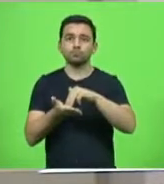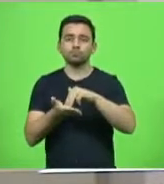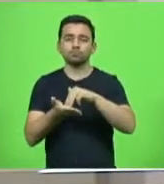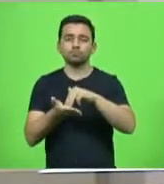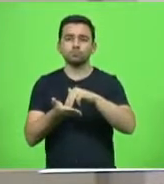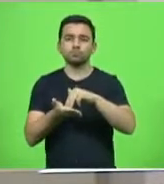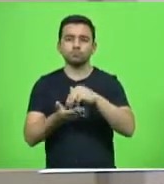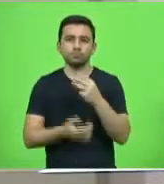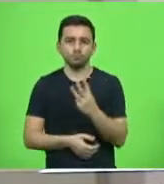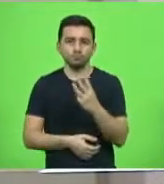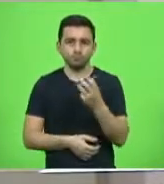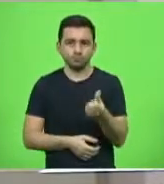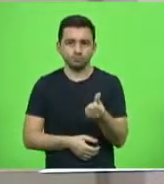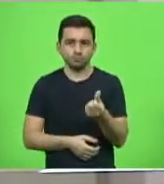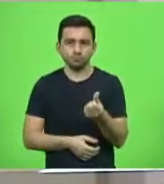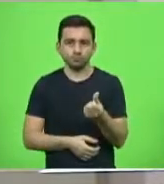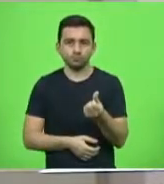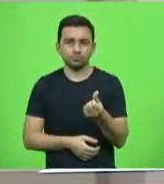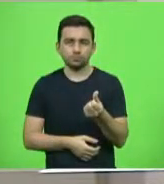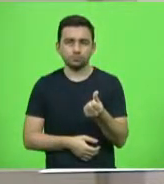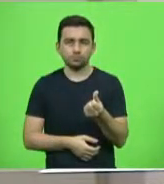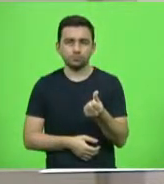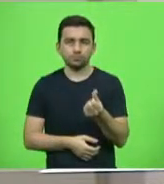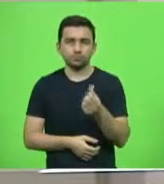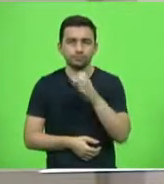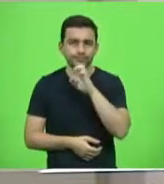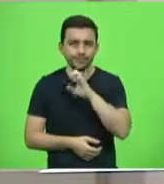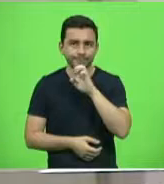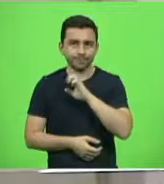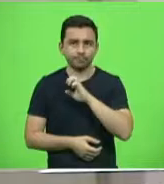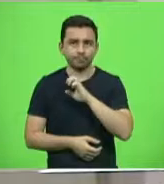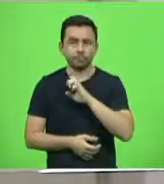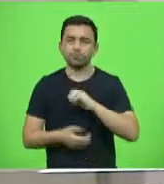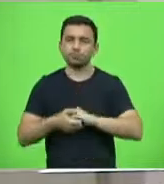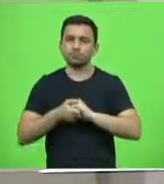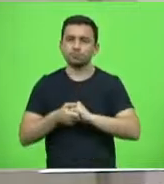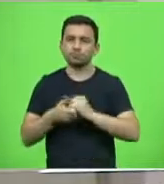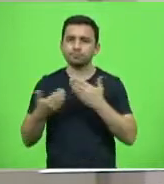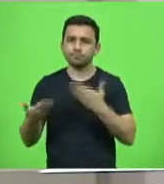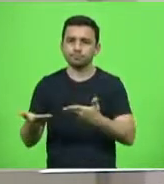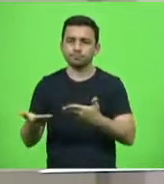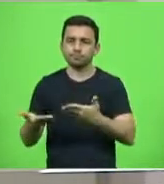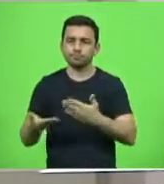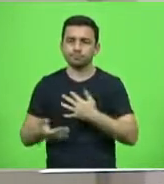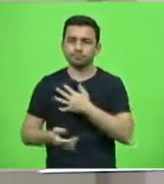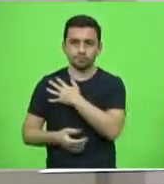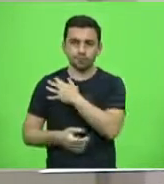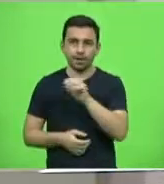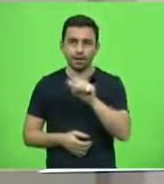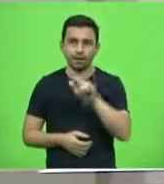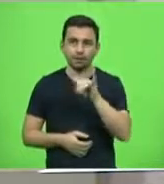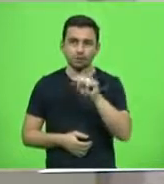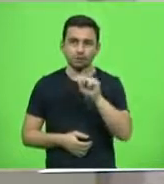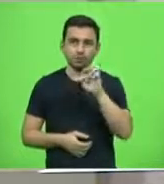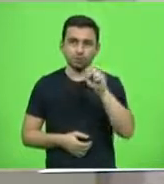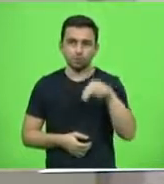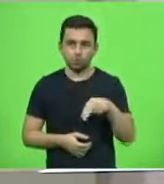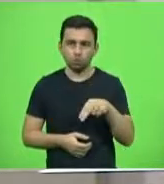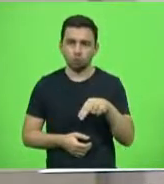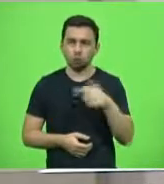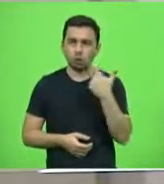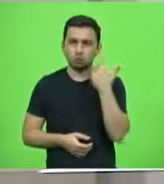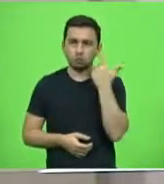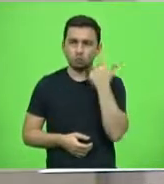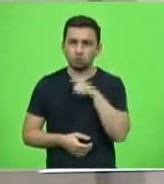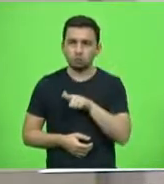moção 36, deputado Felipe Estevam, cumprimentando o soldado Alisson Pires pelo ato de desprendimento